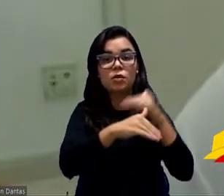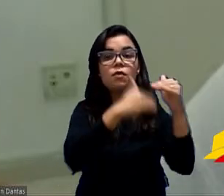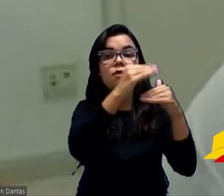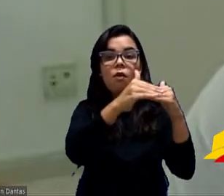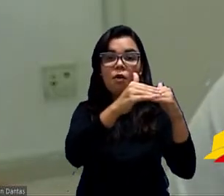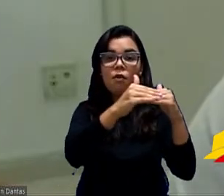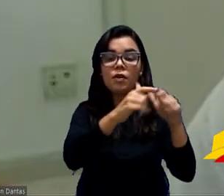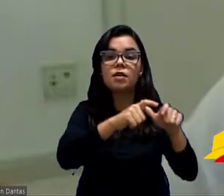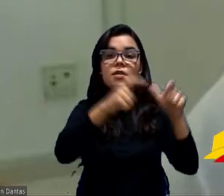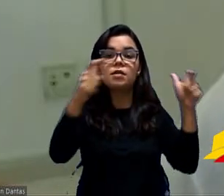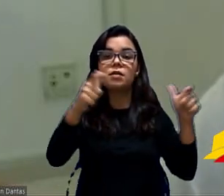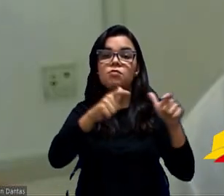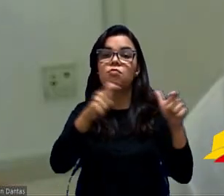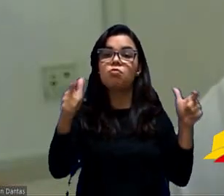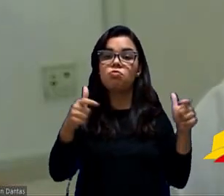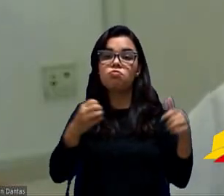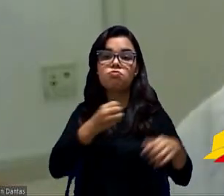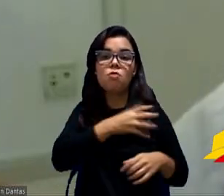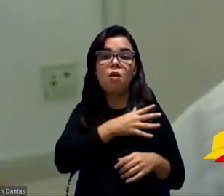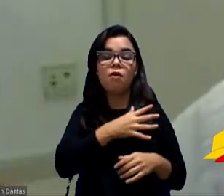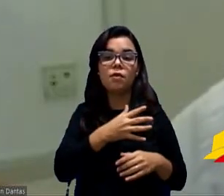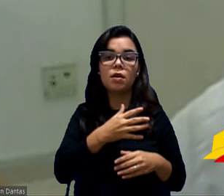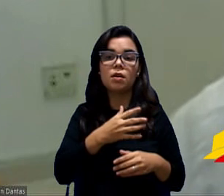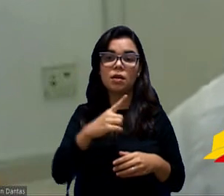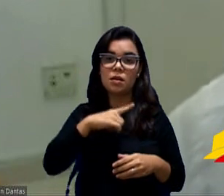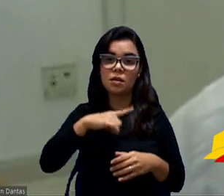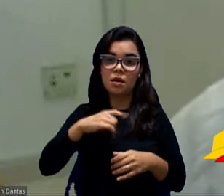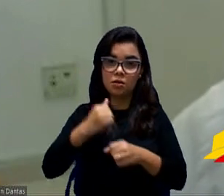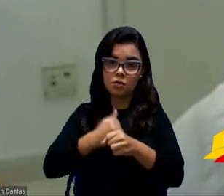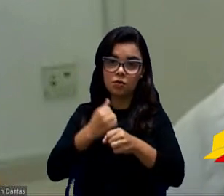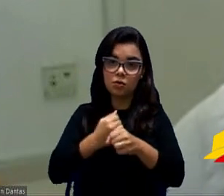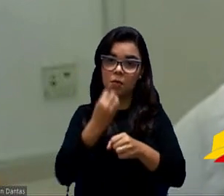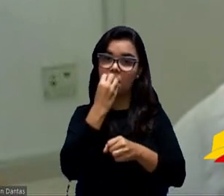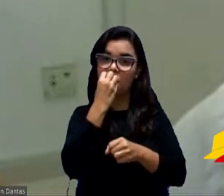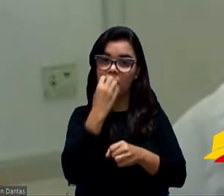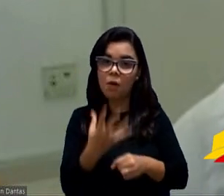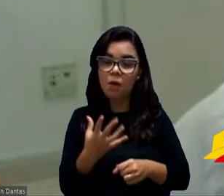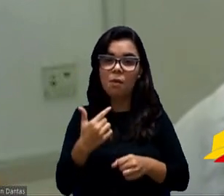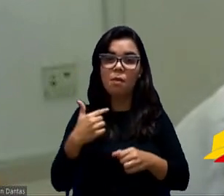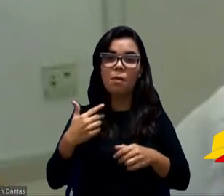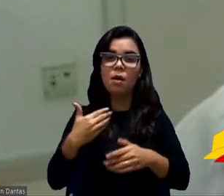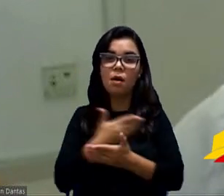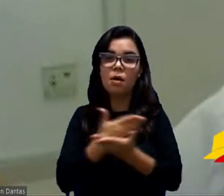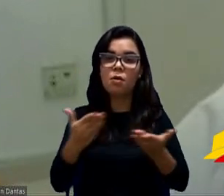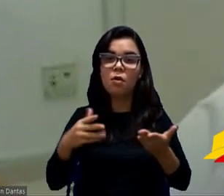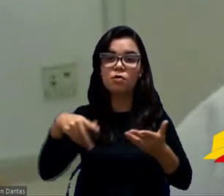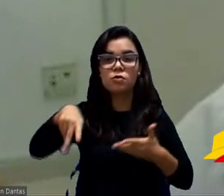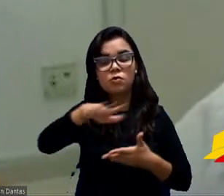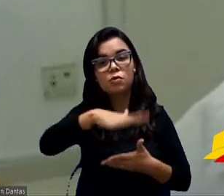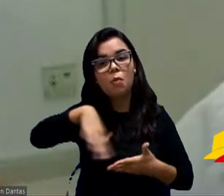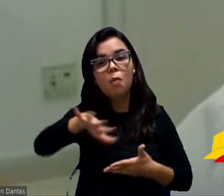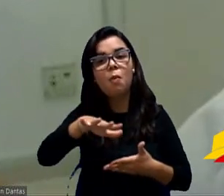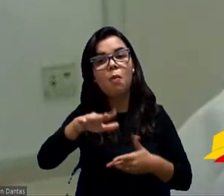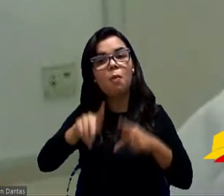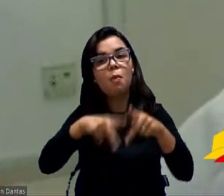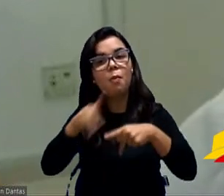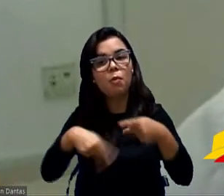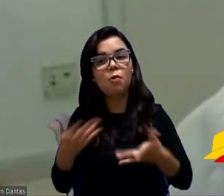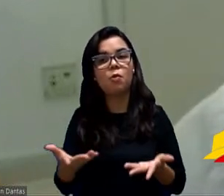-se novos bairros com estrutura para o nosso povo. O projeto está tramitando, não visa